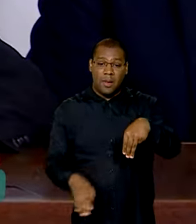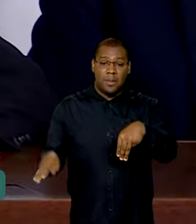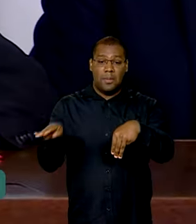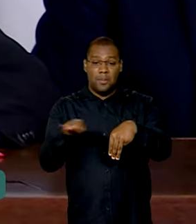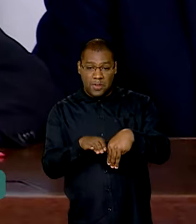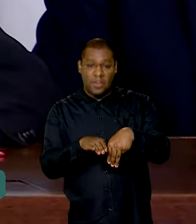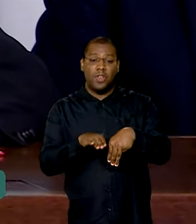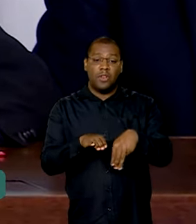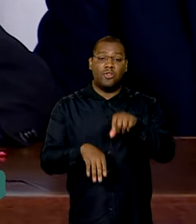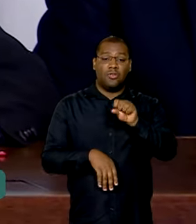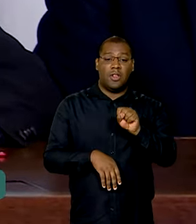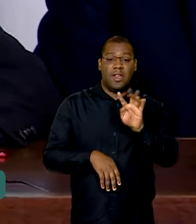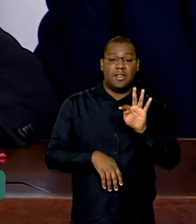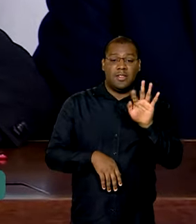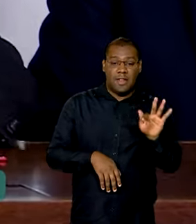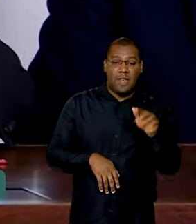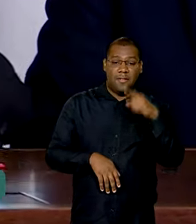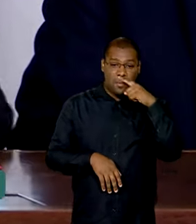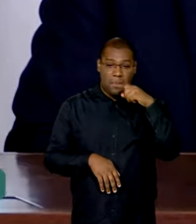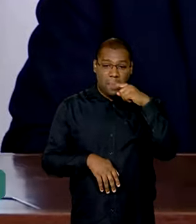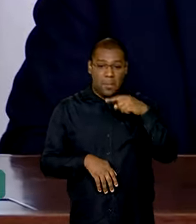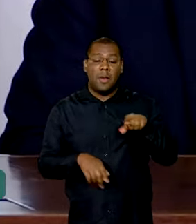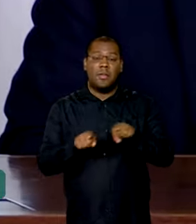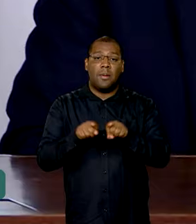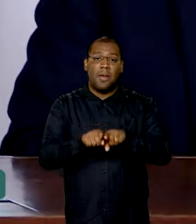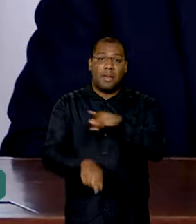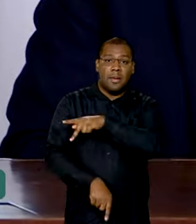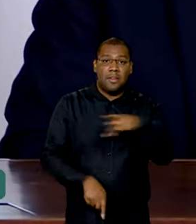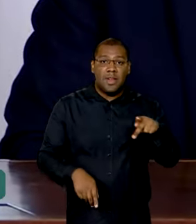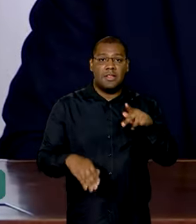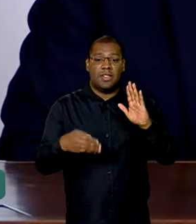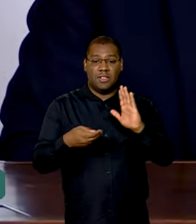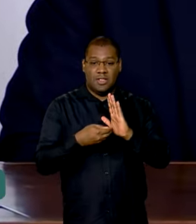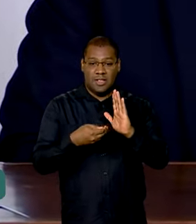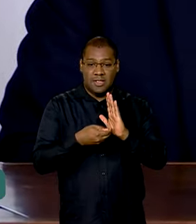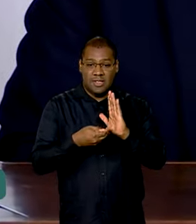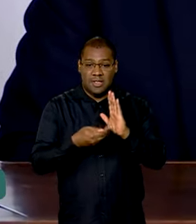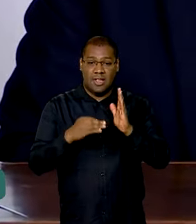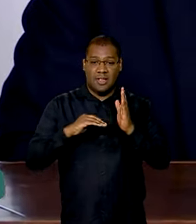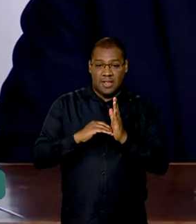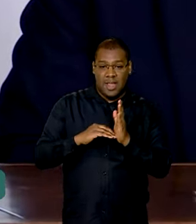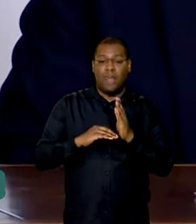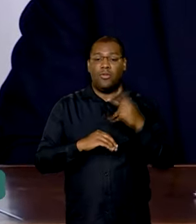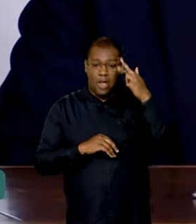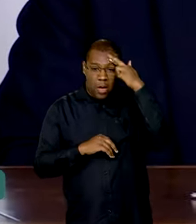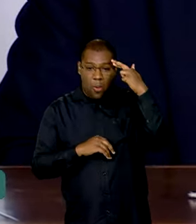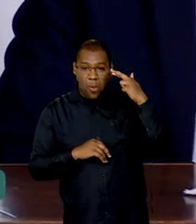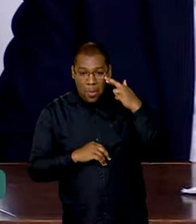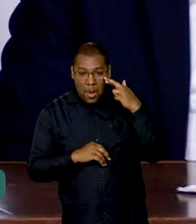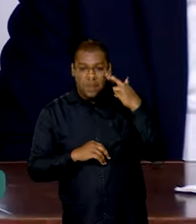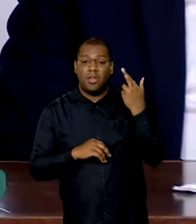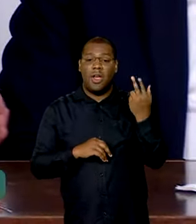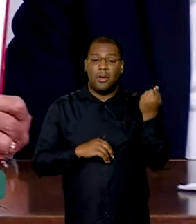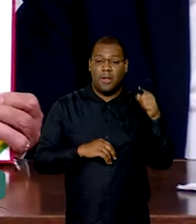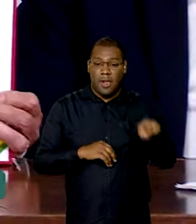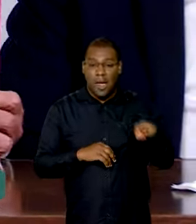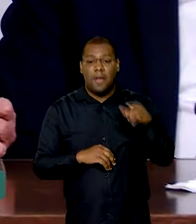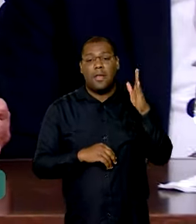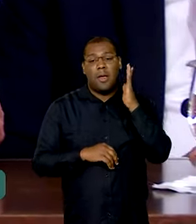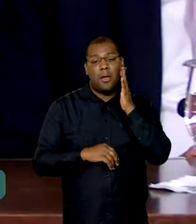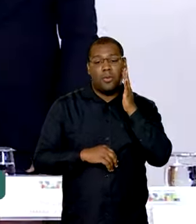Edson Fachin, com os presidentes do Senado, Rodrigo Pacheco e da Câmara, Eduardo Lira, além de ministros e